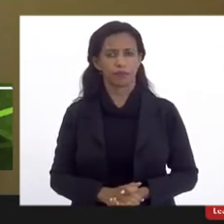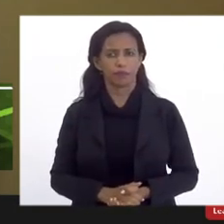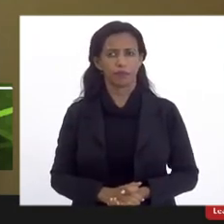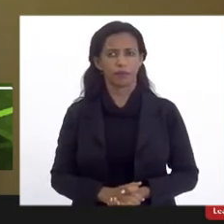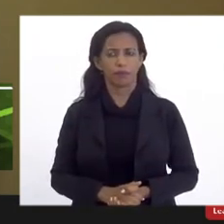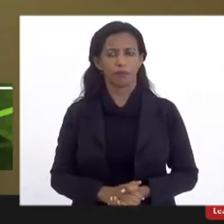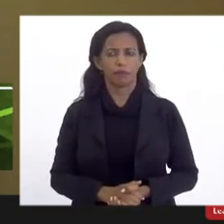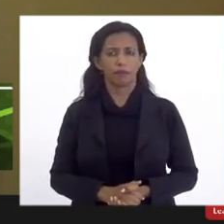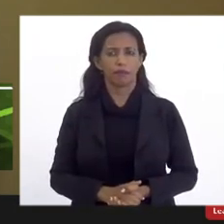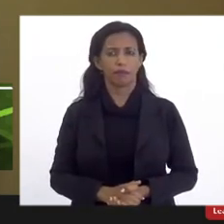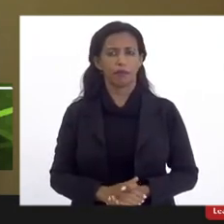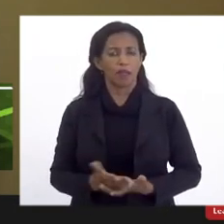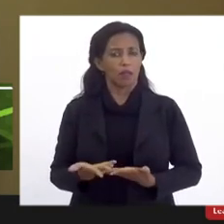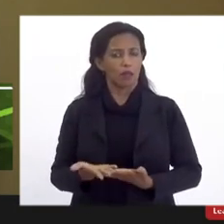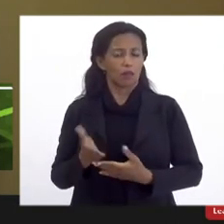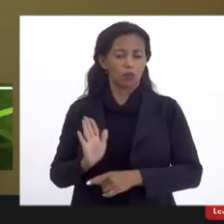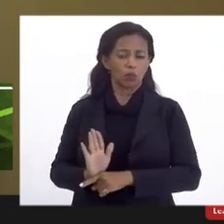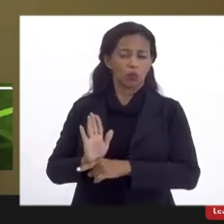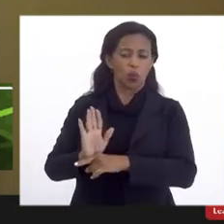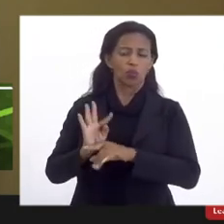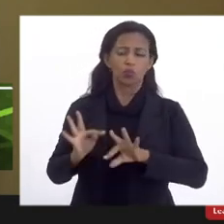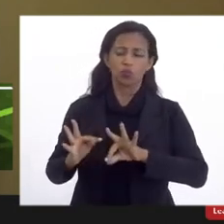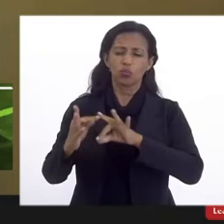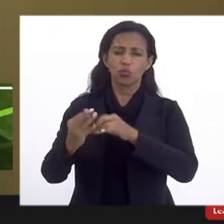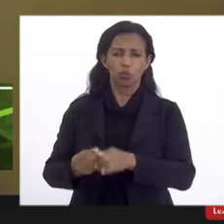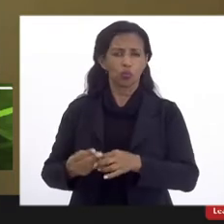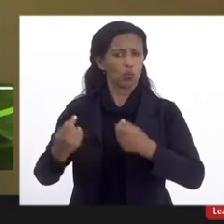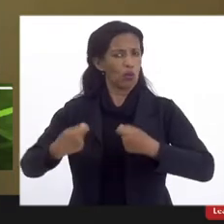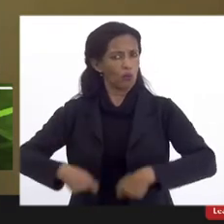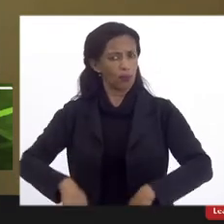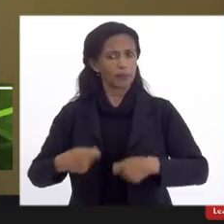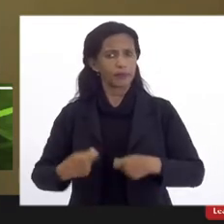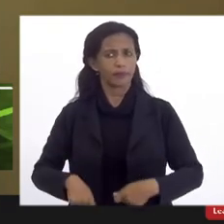e aplicar tudo o for necessário